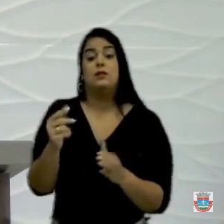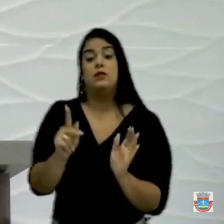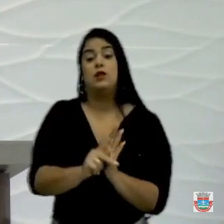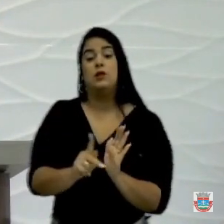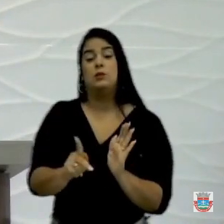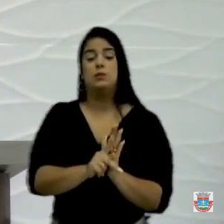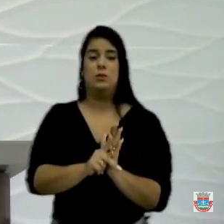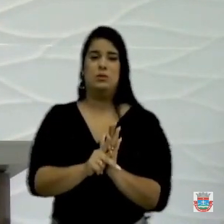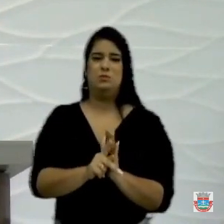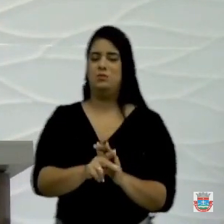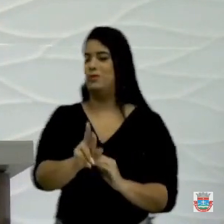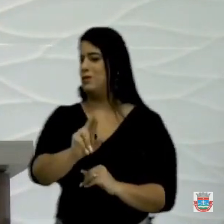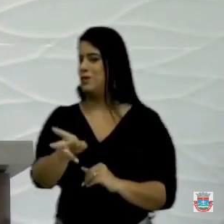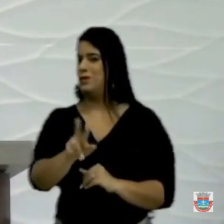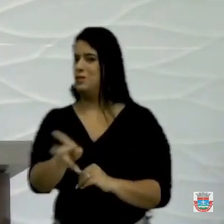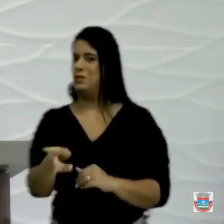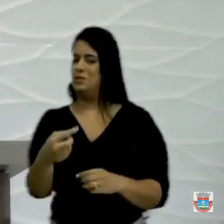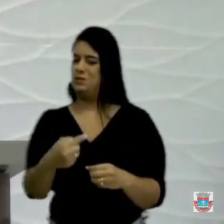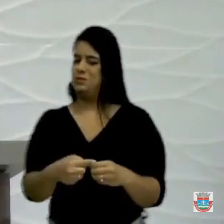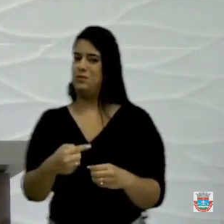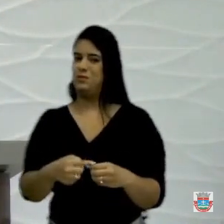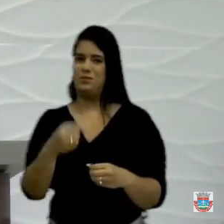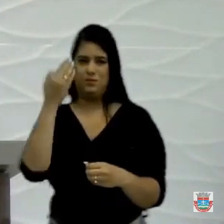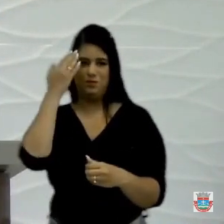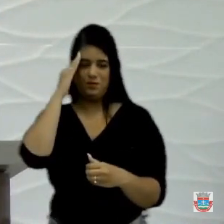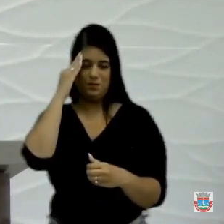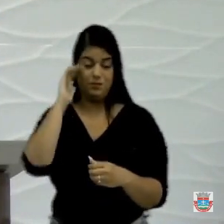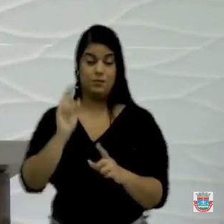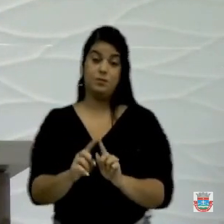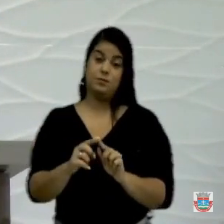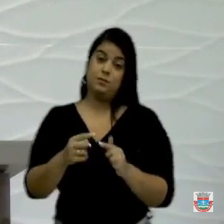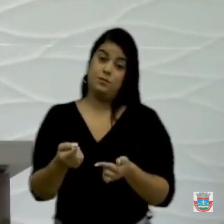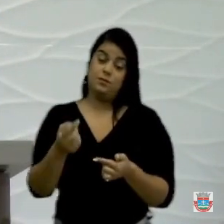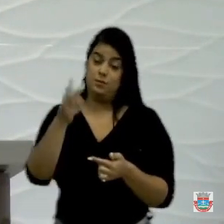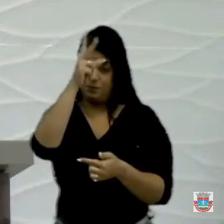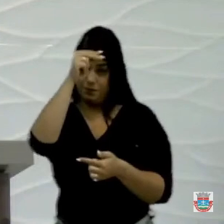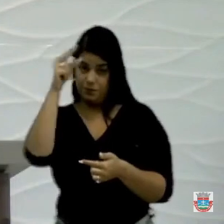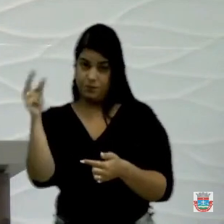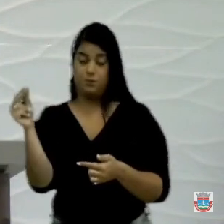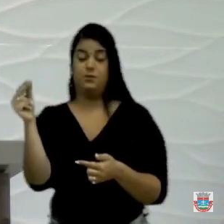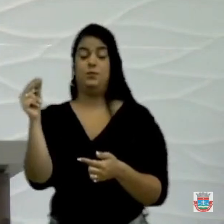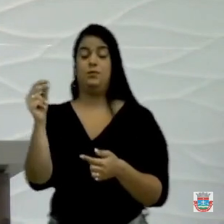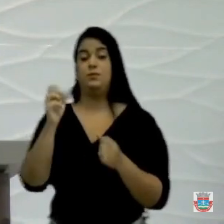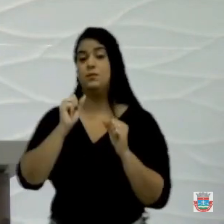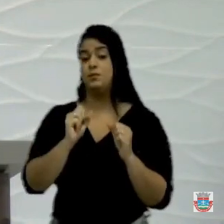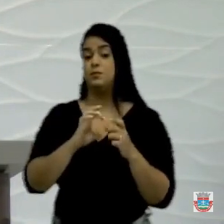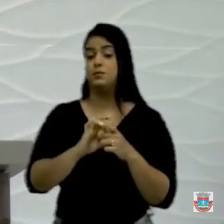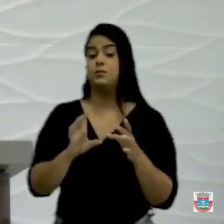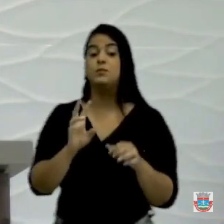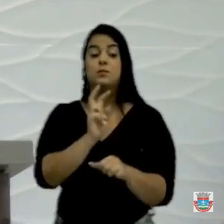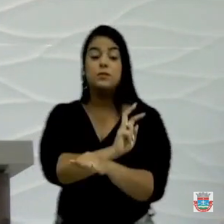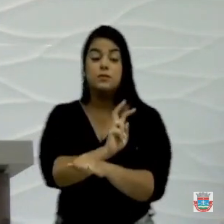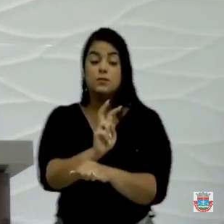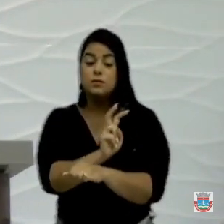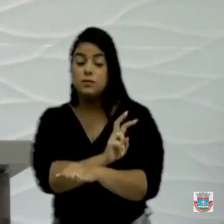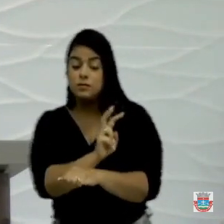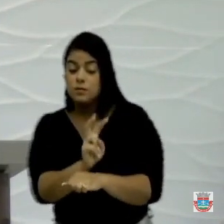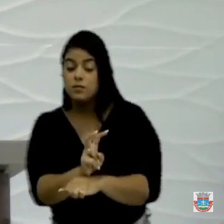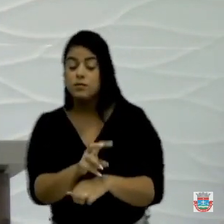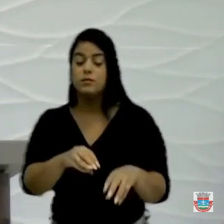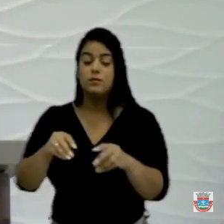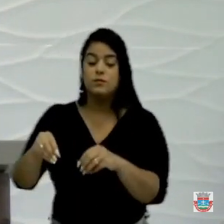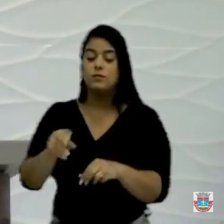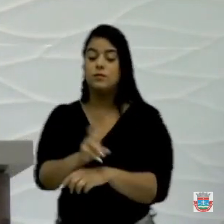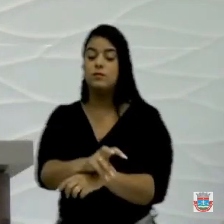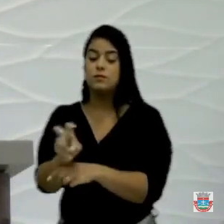não é recurso do município. Agora, o prefeito, senhor presidente, podia bem fazer uma fiscalização nas arações de terra de alguns